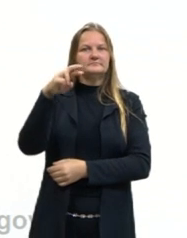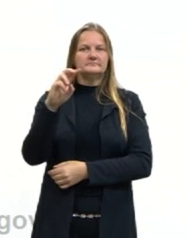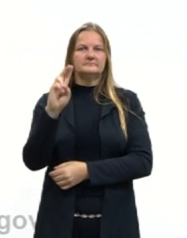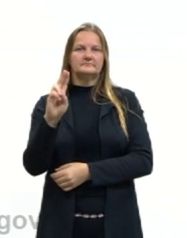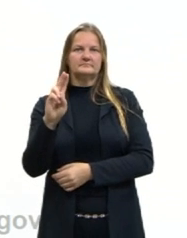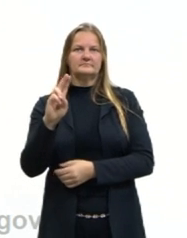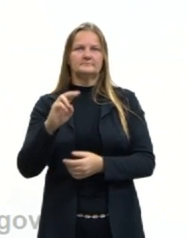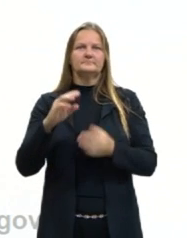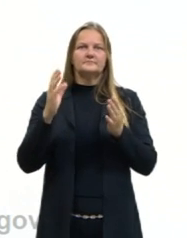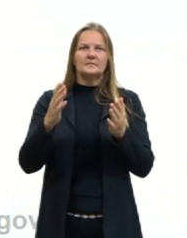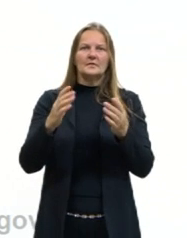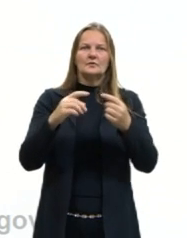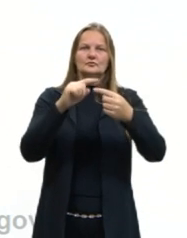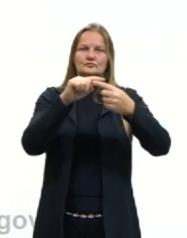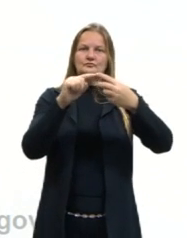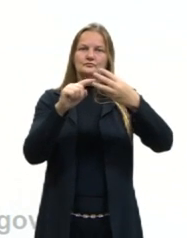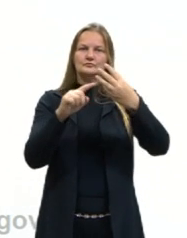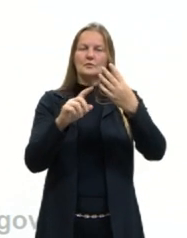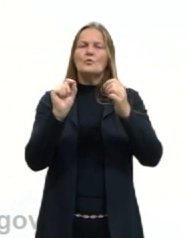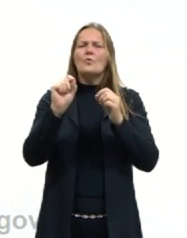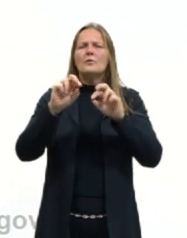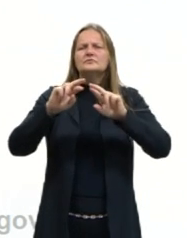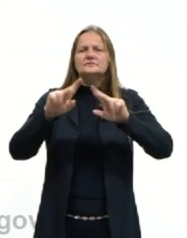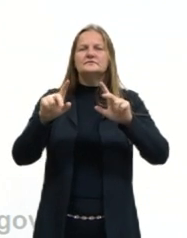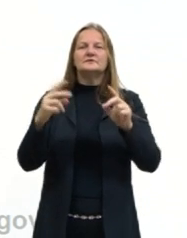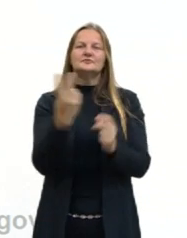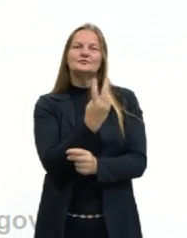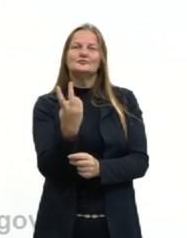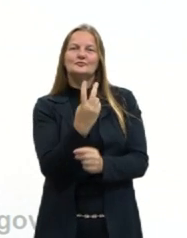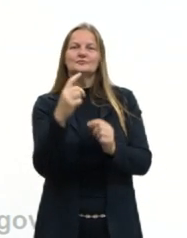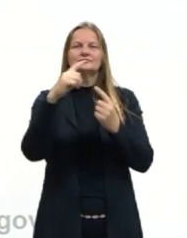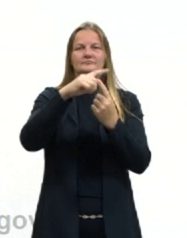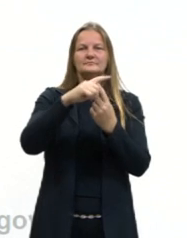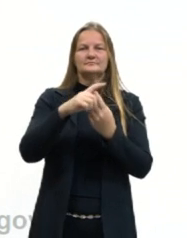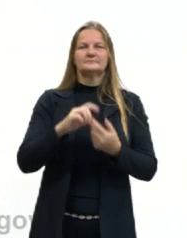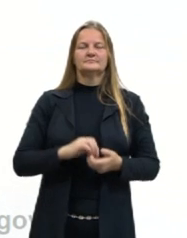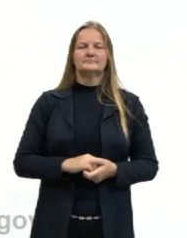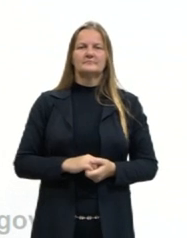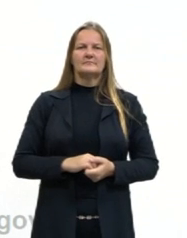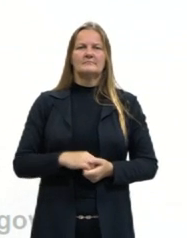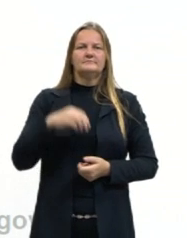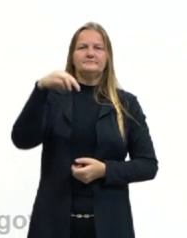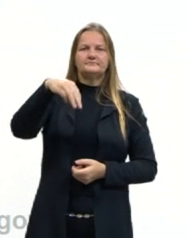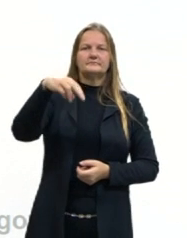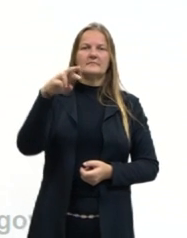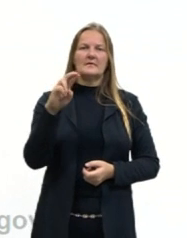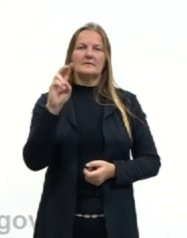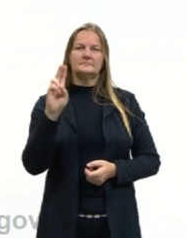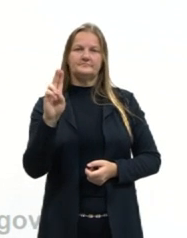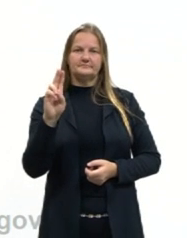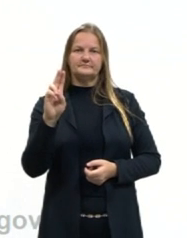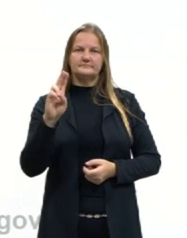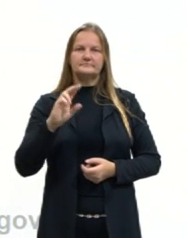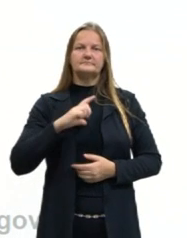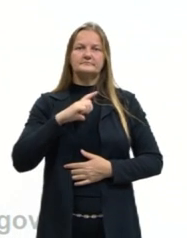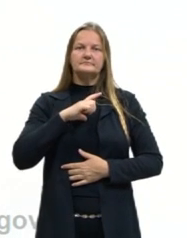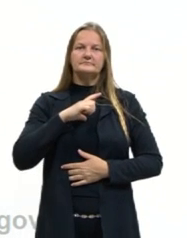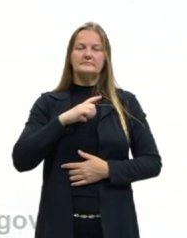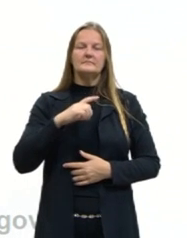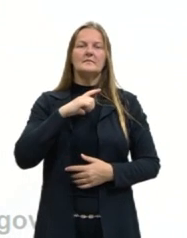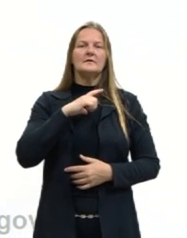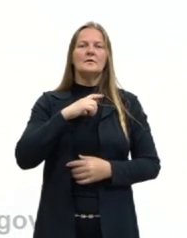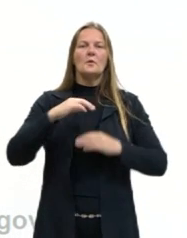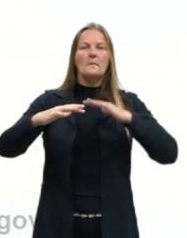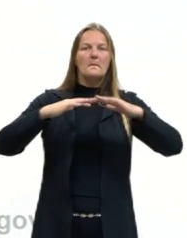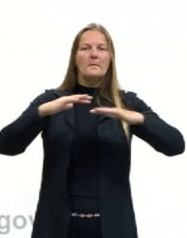vai trabalhar principalmente a diferença entre esses dois tipos. O MRU, ele era então um